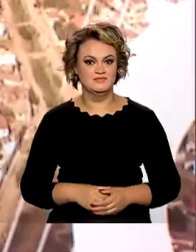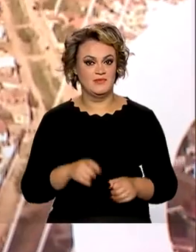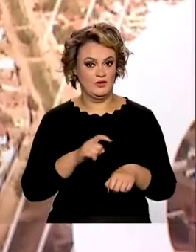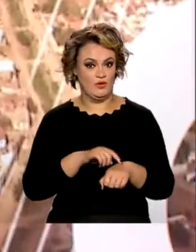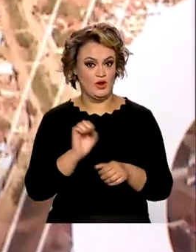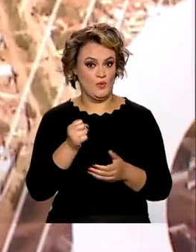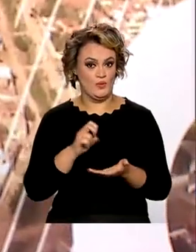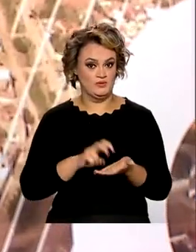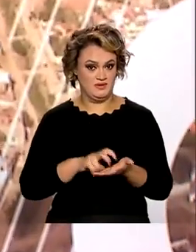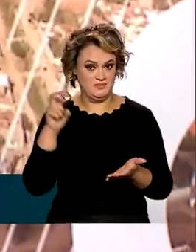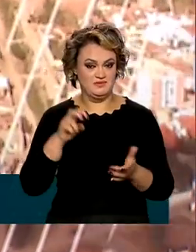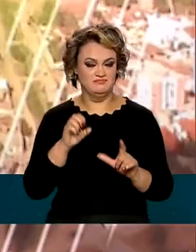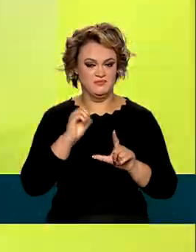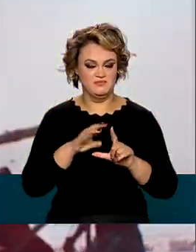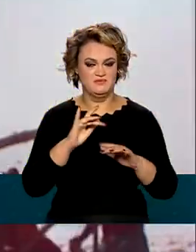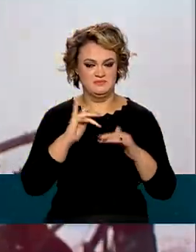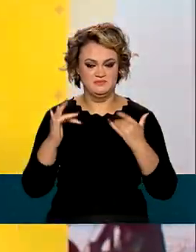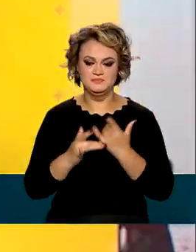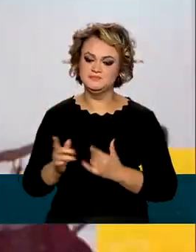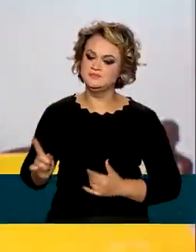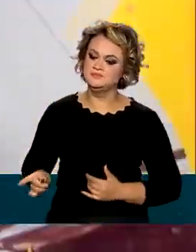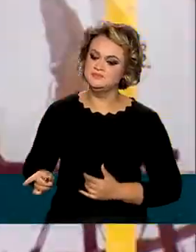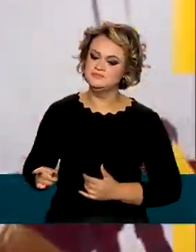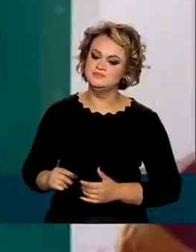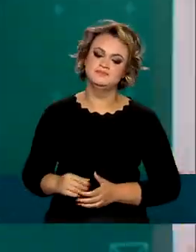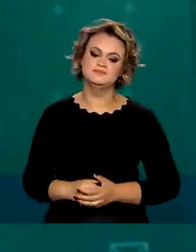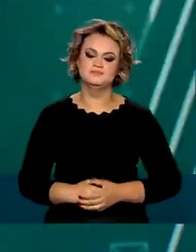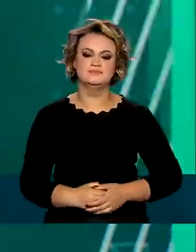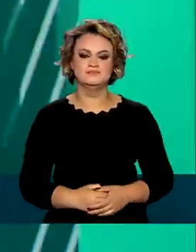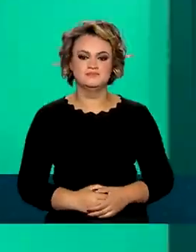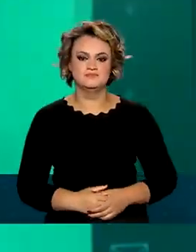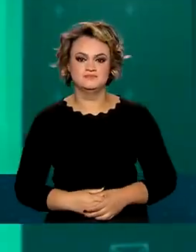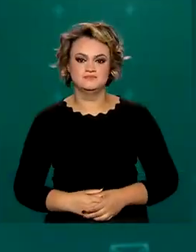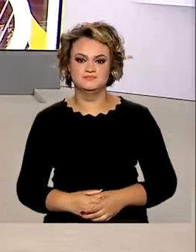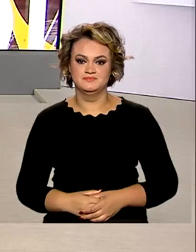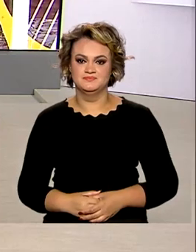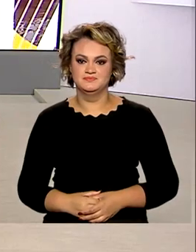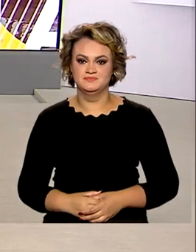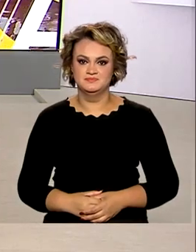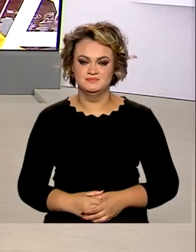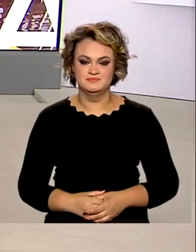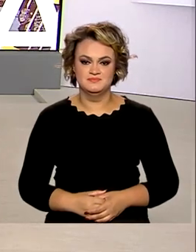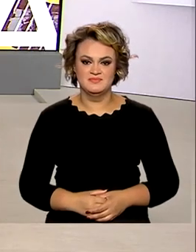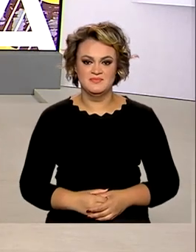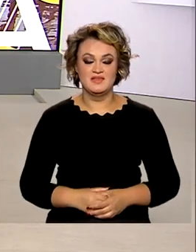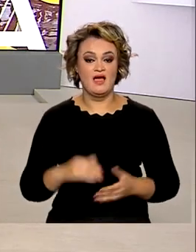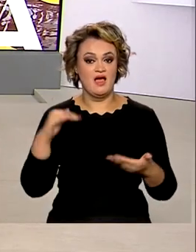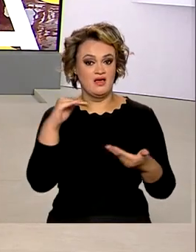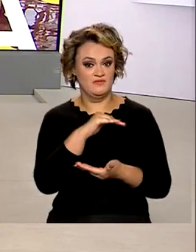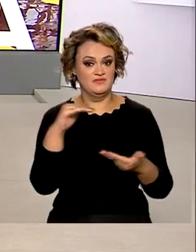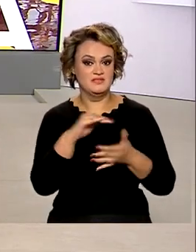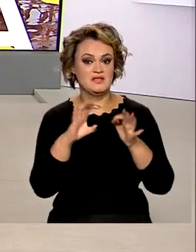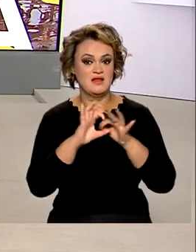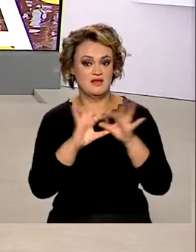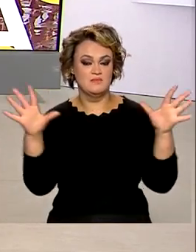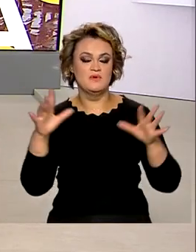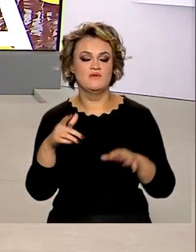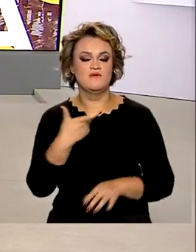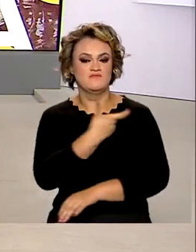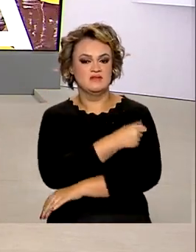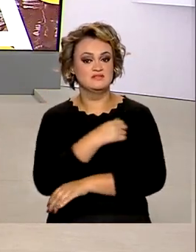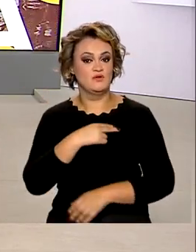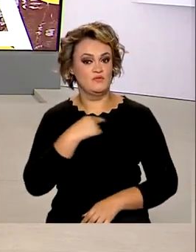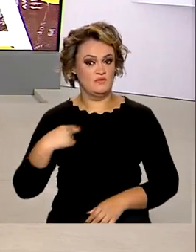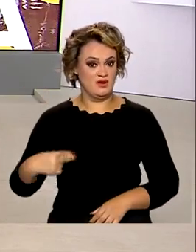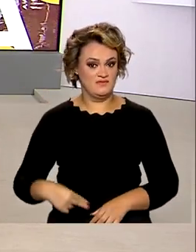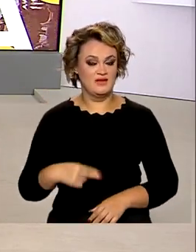São 8 horas da manhã e estamos ao vivo também pelas redes sociais. A Anvisa aprovou a aplicação da